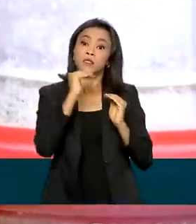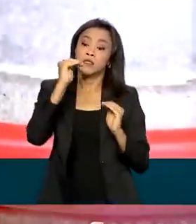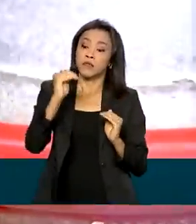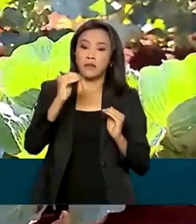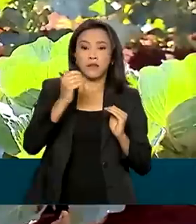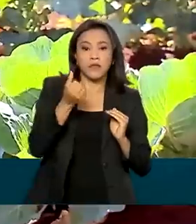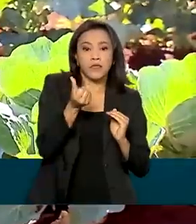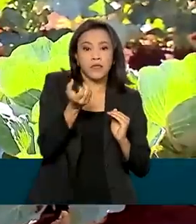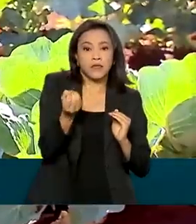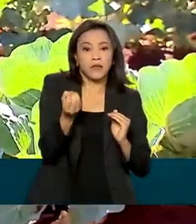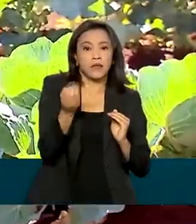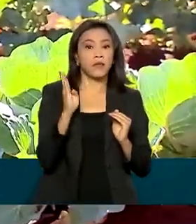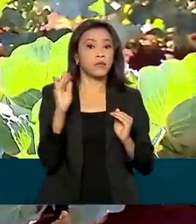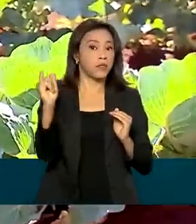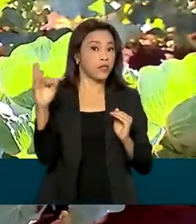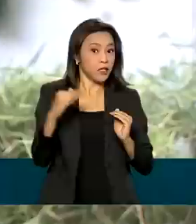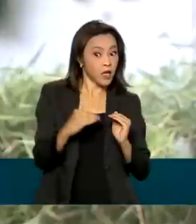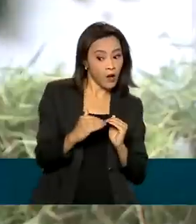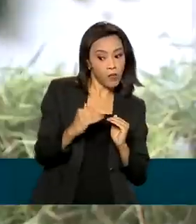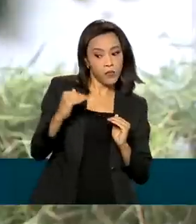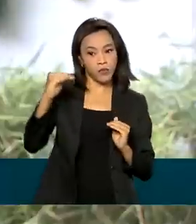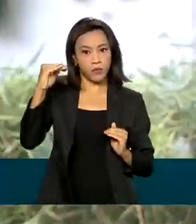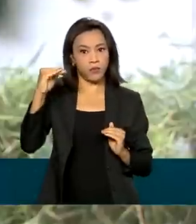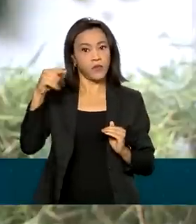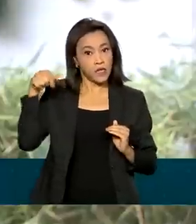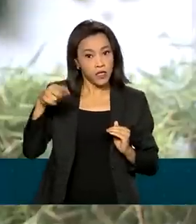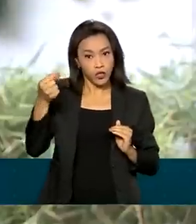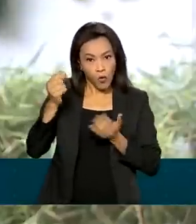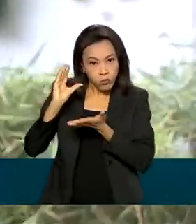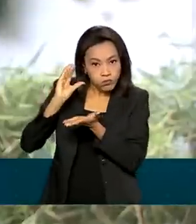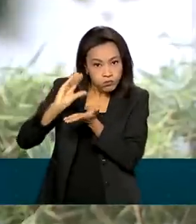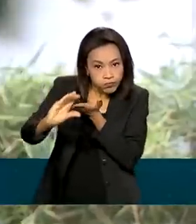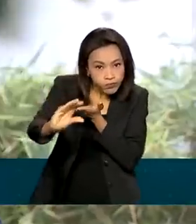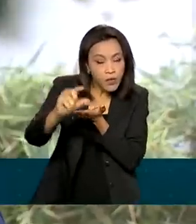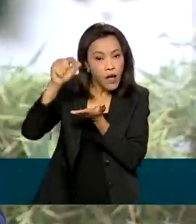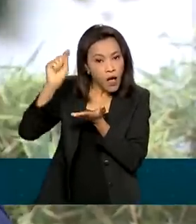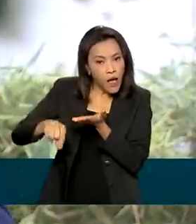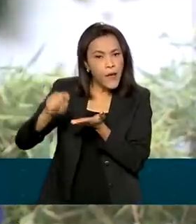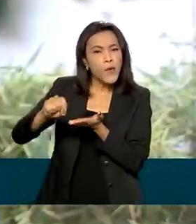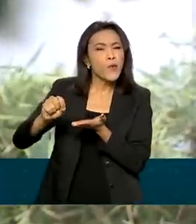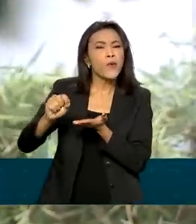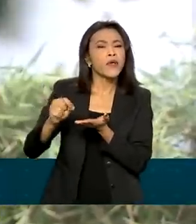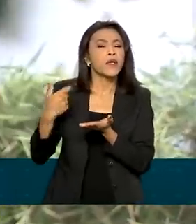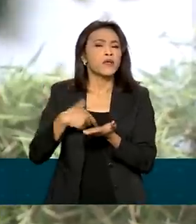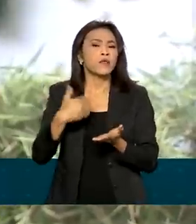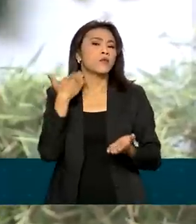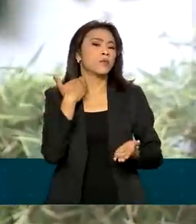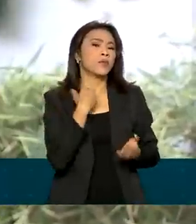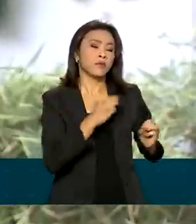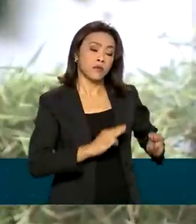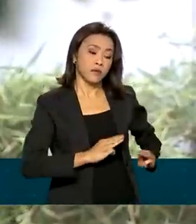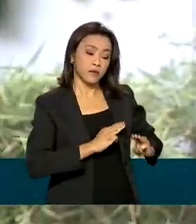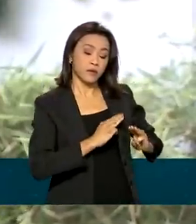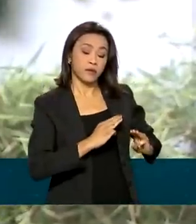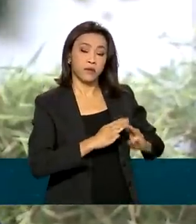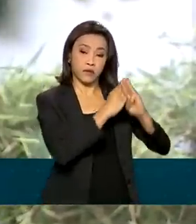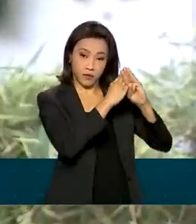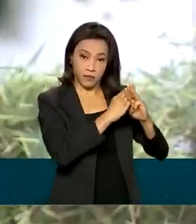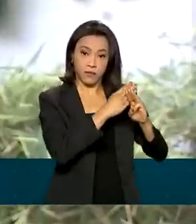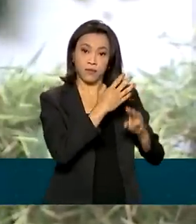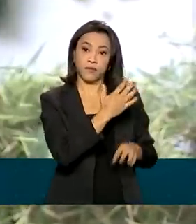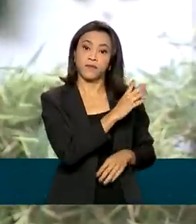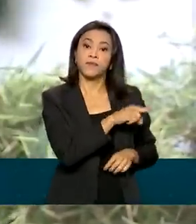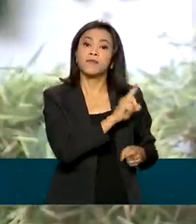60 bilhões. Parte desses recursos virão de remanejamentos da Caixa Econômica Federal, do Banco do Brasil